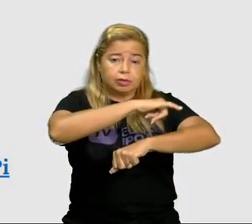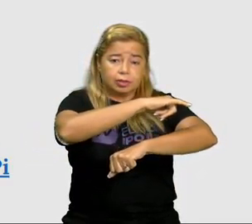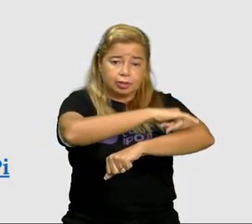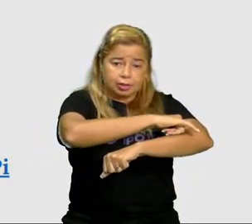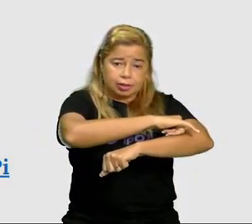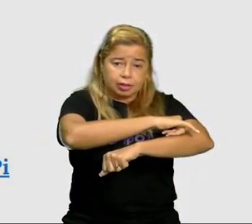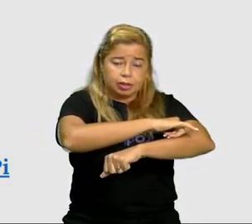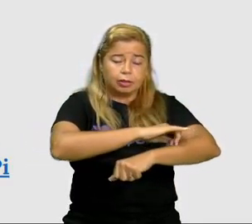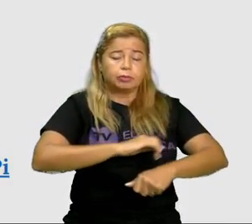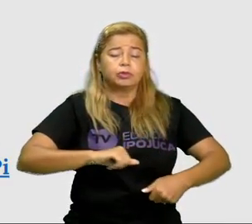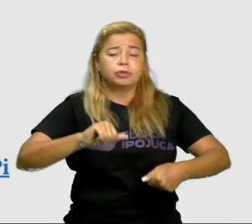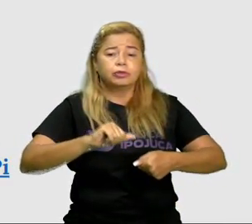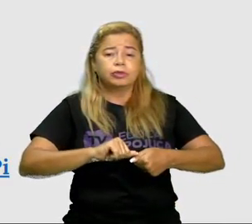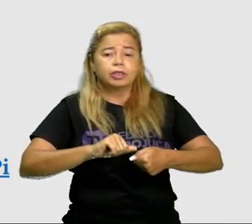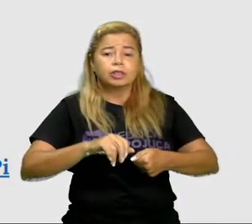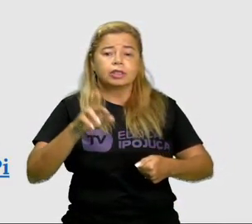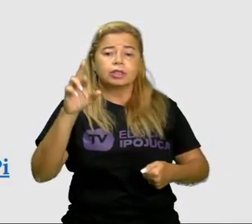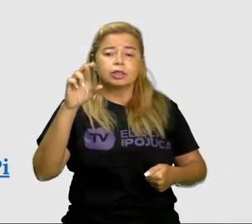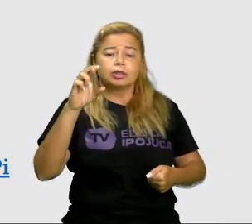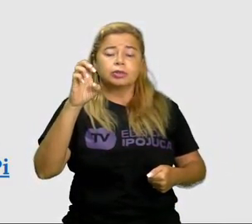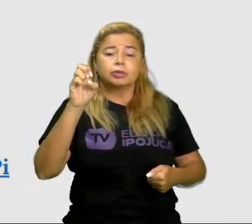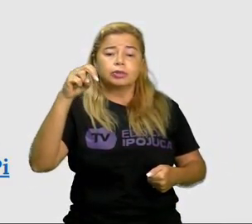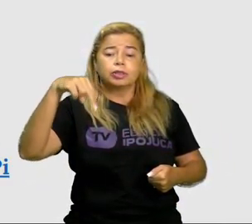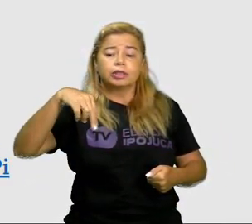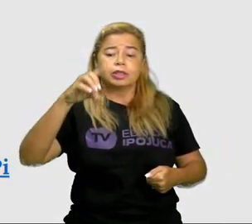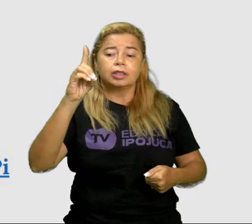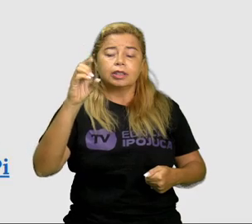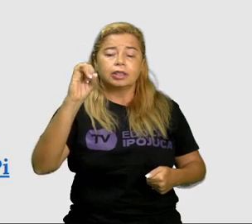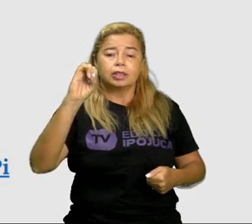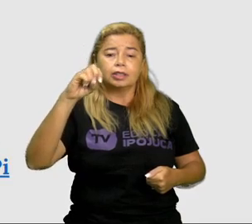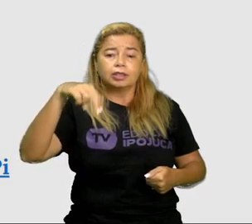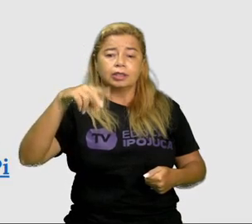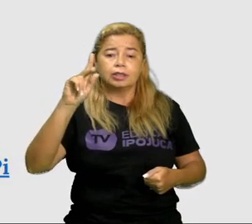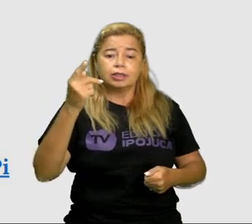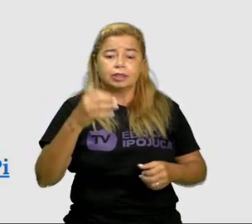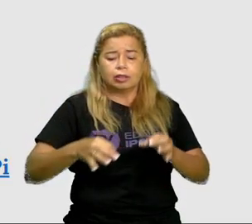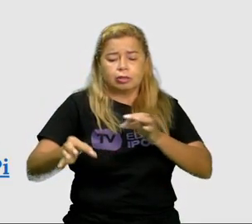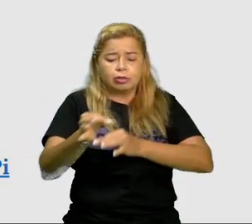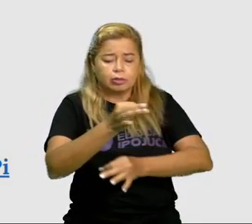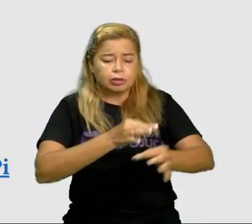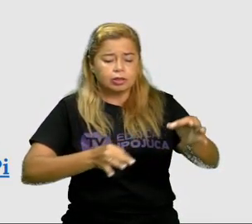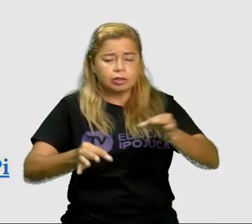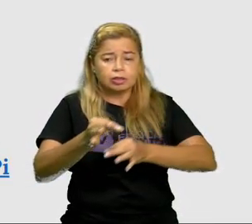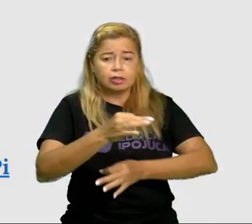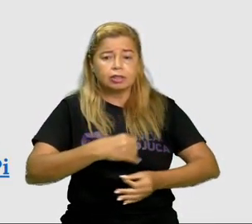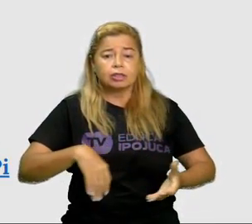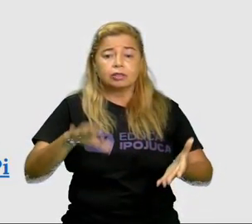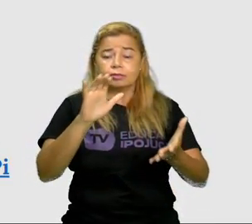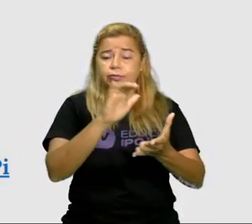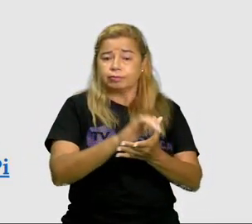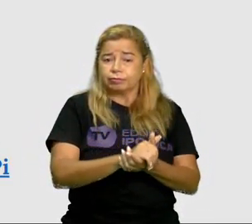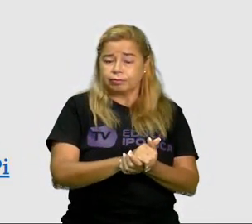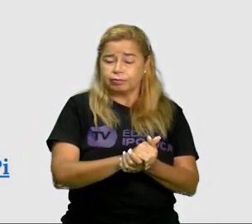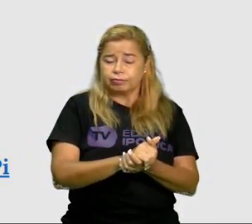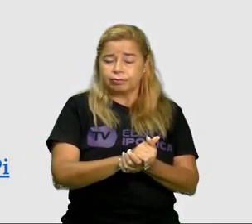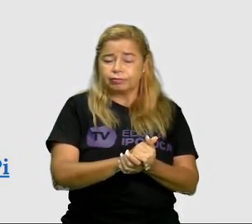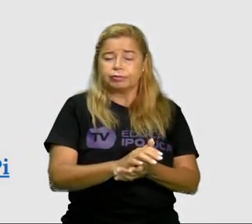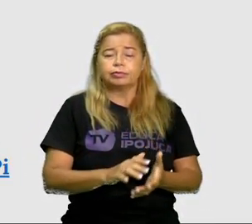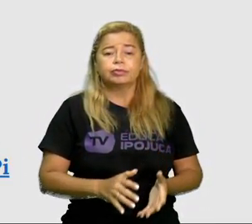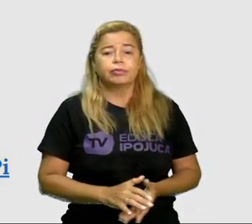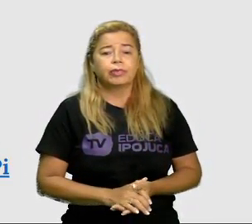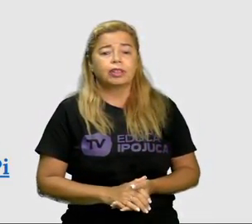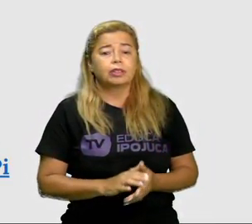fazendo rendinha, oh maninha, para o casamento. No texto aí aparece